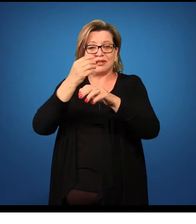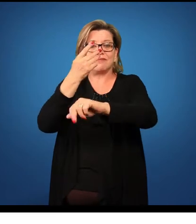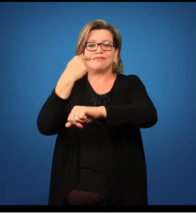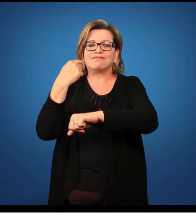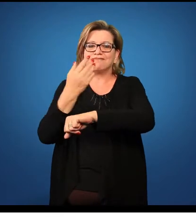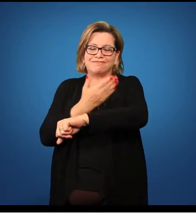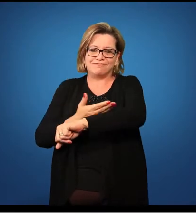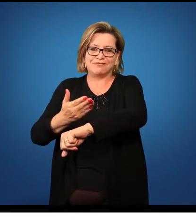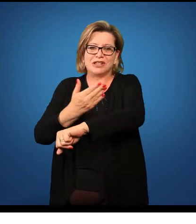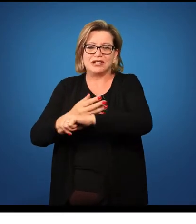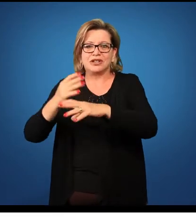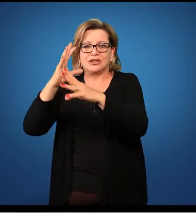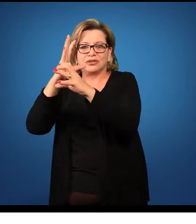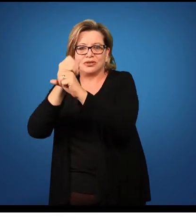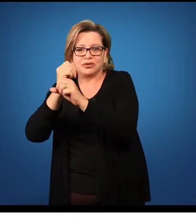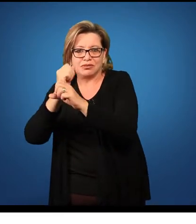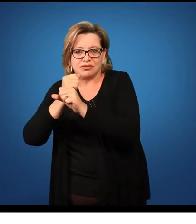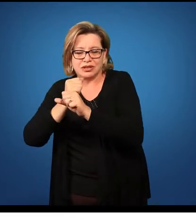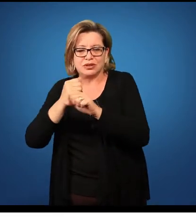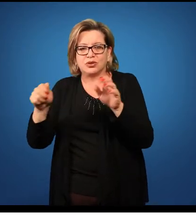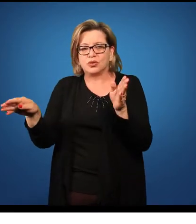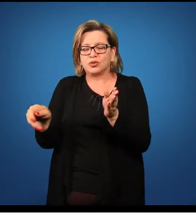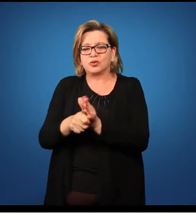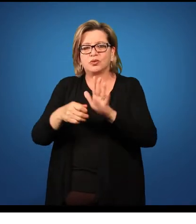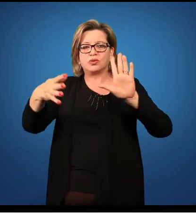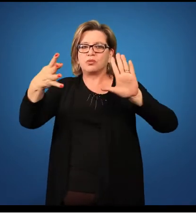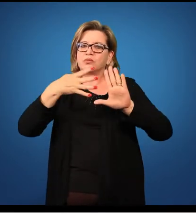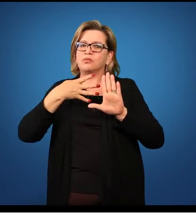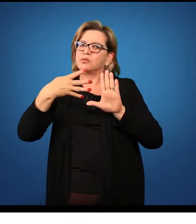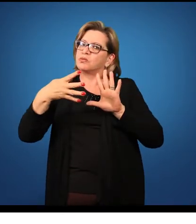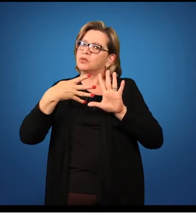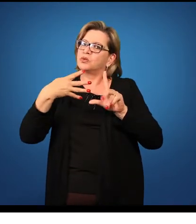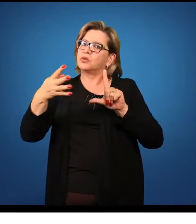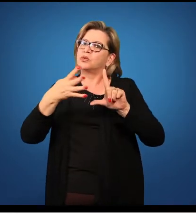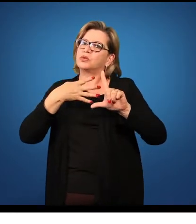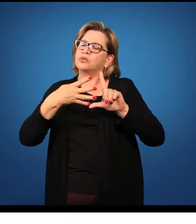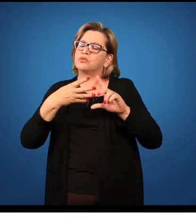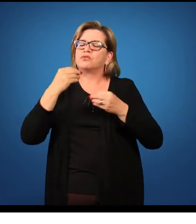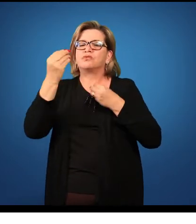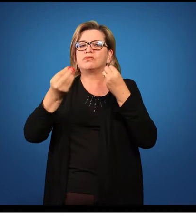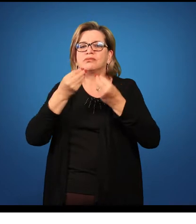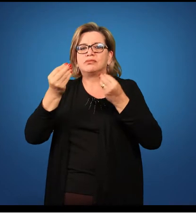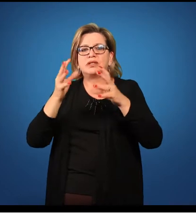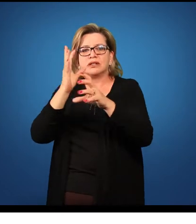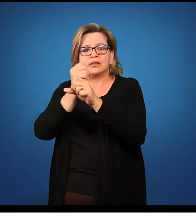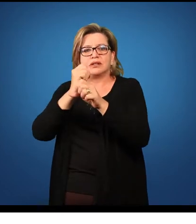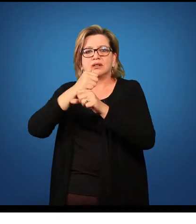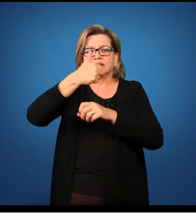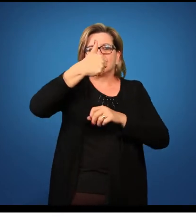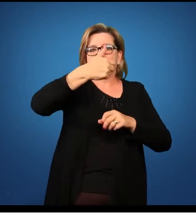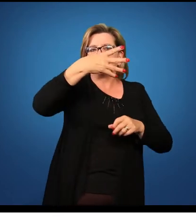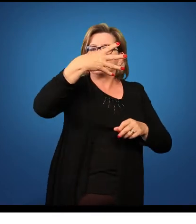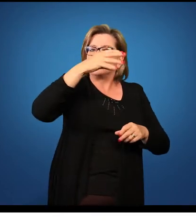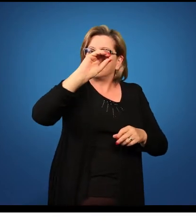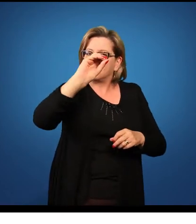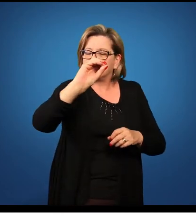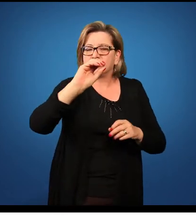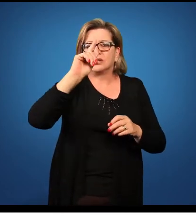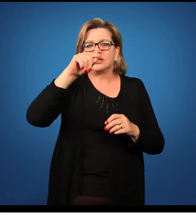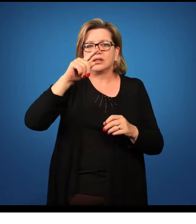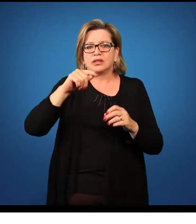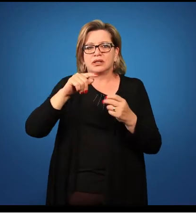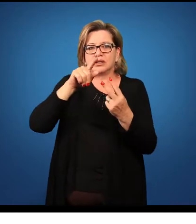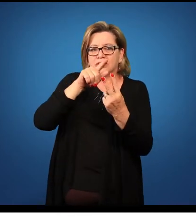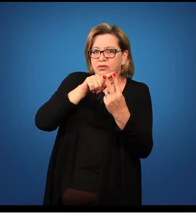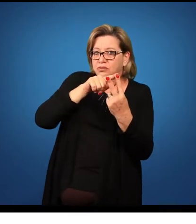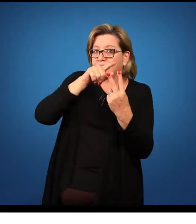horária lá. Somando a carga horária da plataforma, mais a carga horária da escola, nós faremos um total no estágio